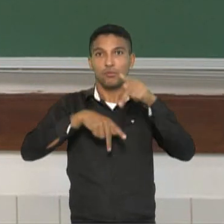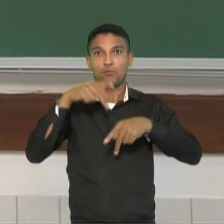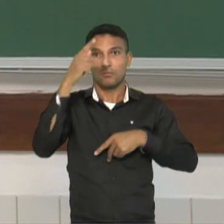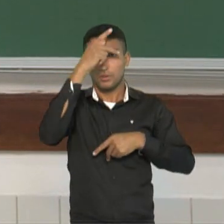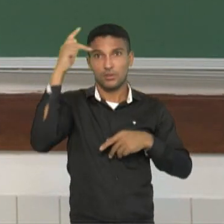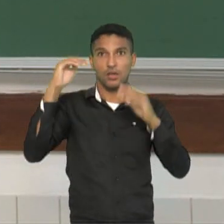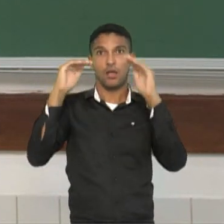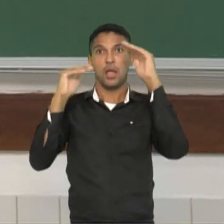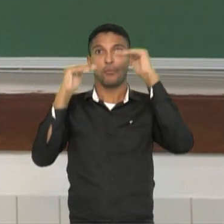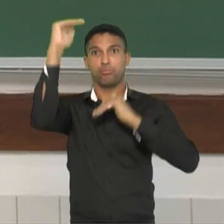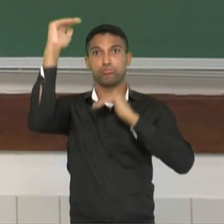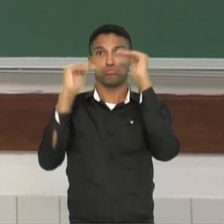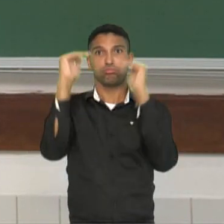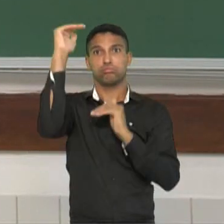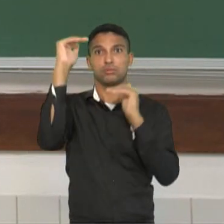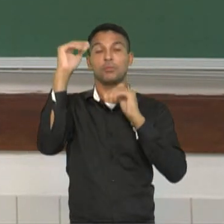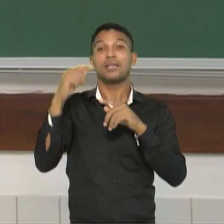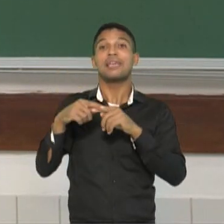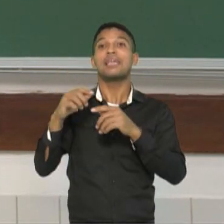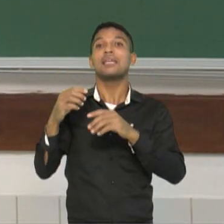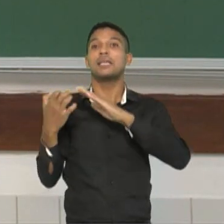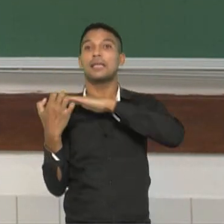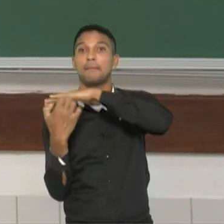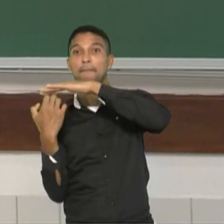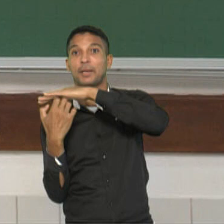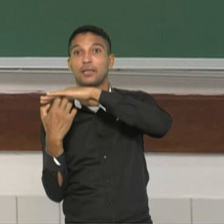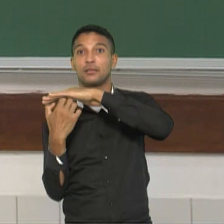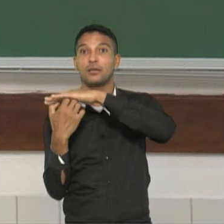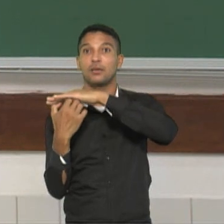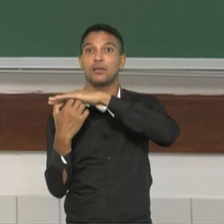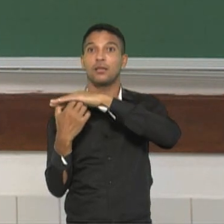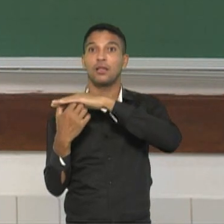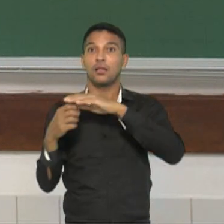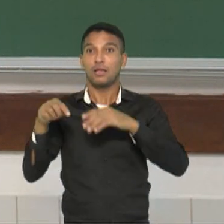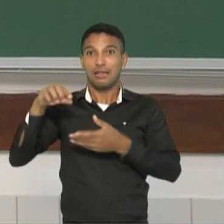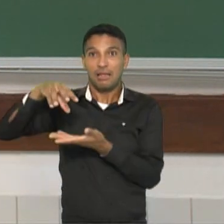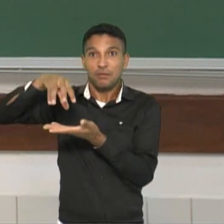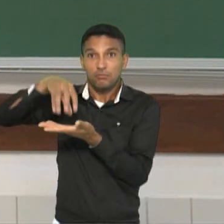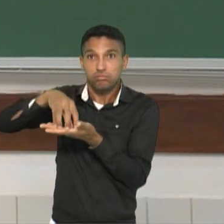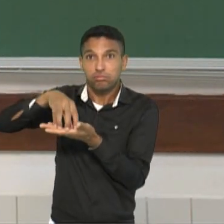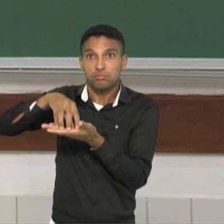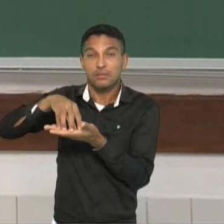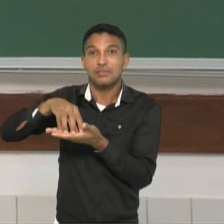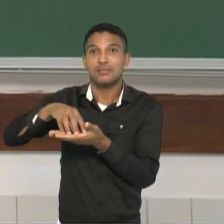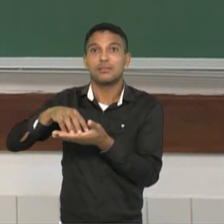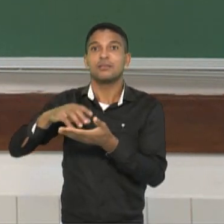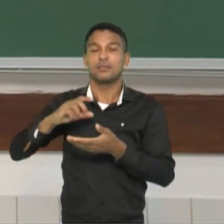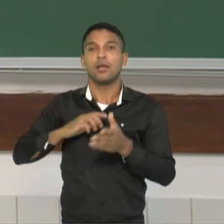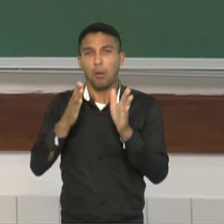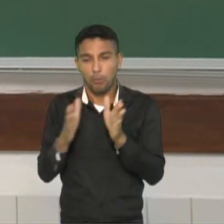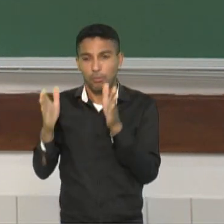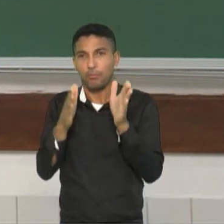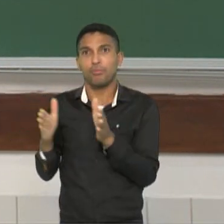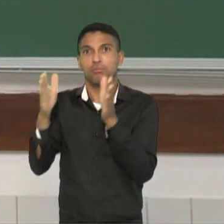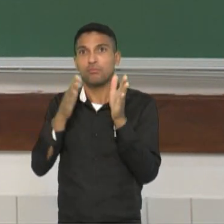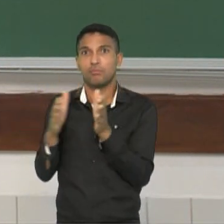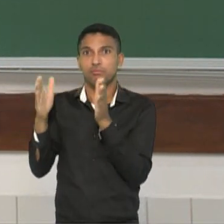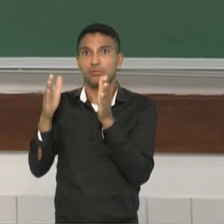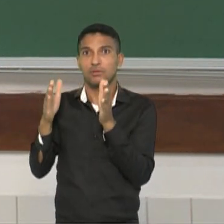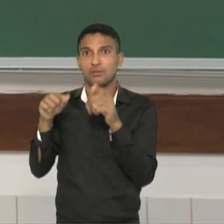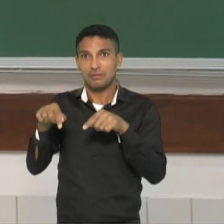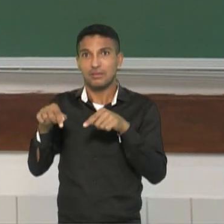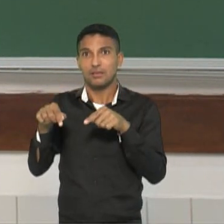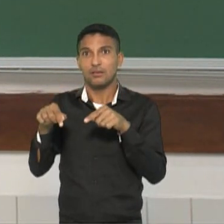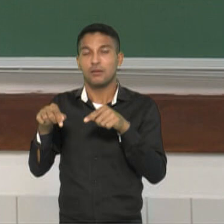produtos diferentes para consumir, elas não necessariamente tinham possibilidades financeiras de acessar